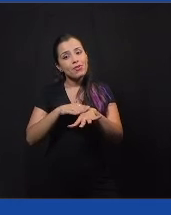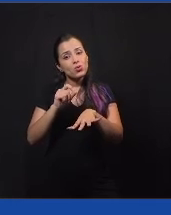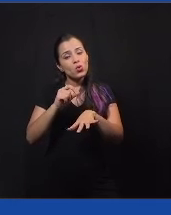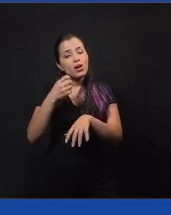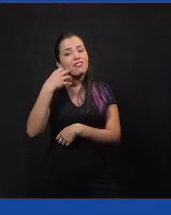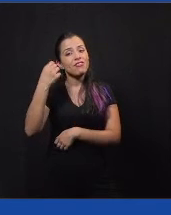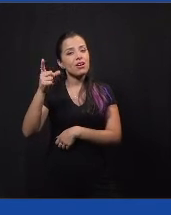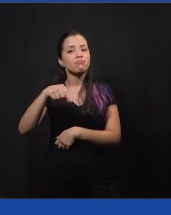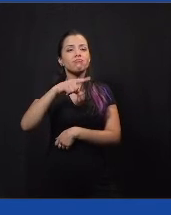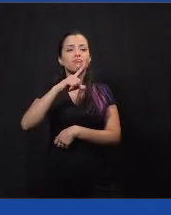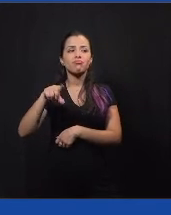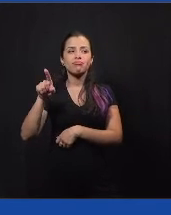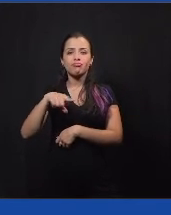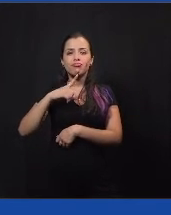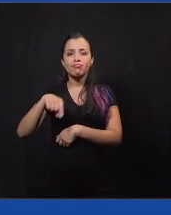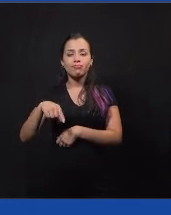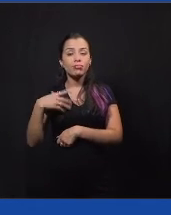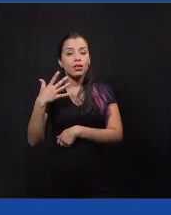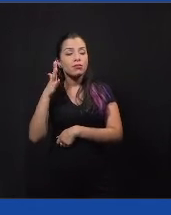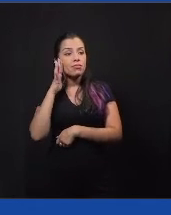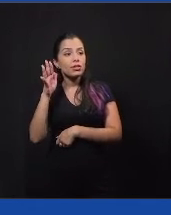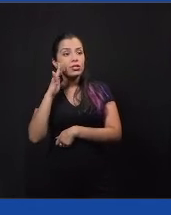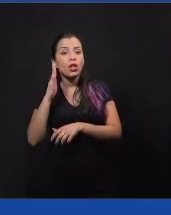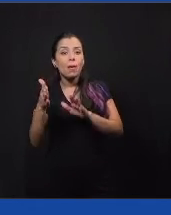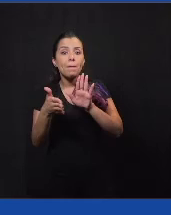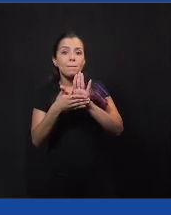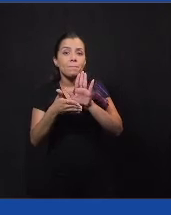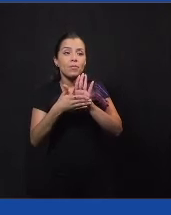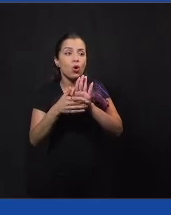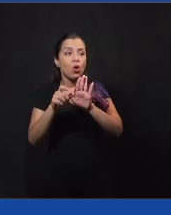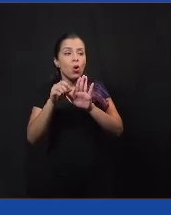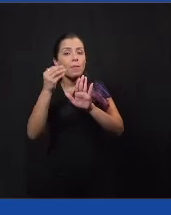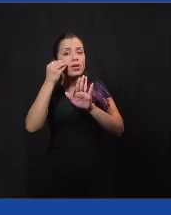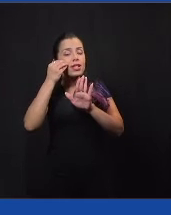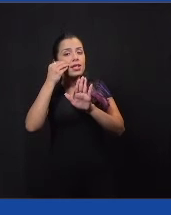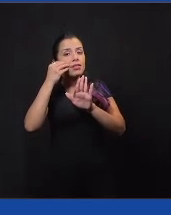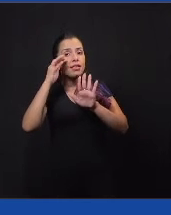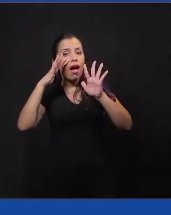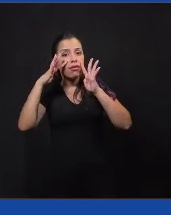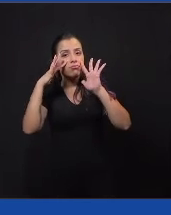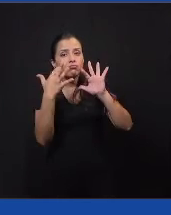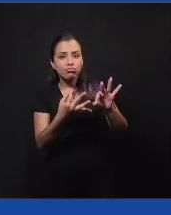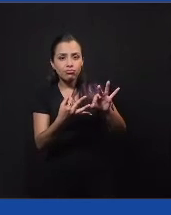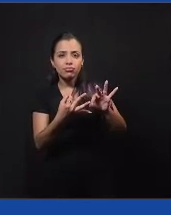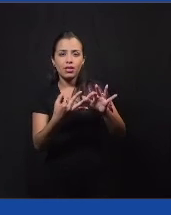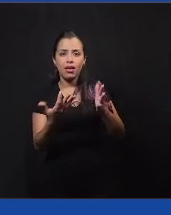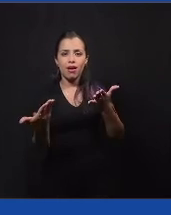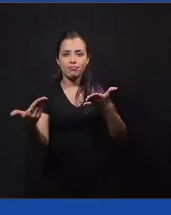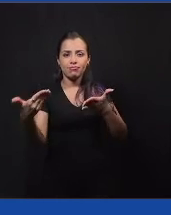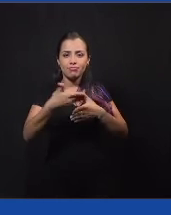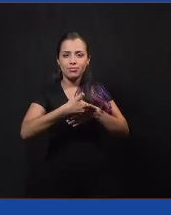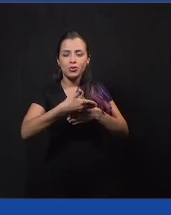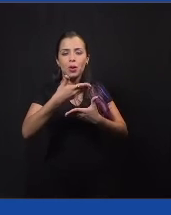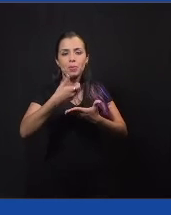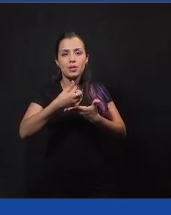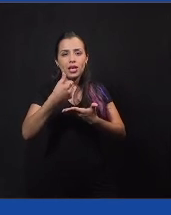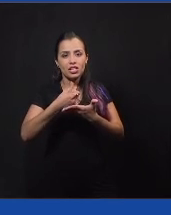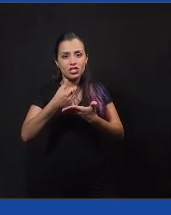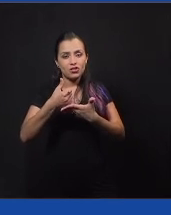relacionando, né, o momento da pandemia, pouco, atrair as pessoas ainda assim para o aplicativo, para a jornada do cidadão,